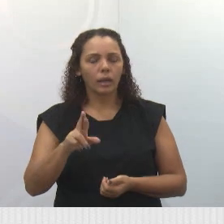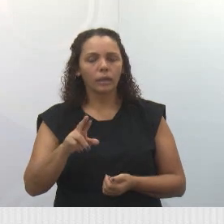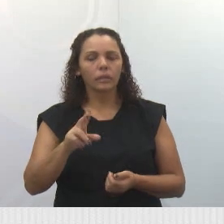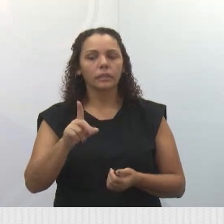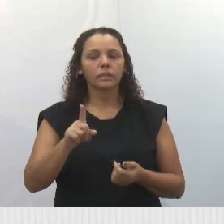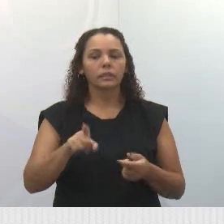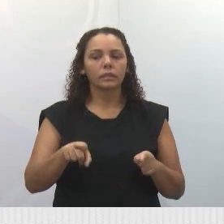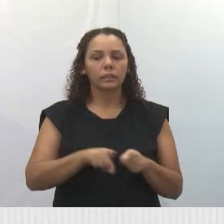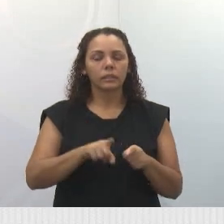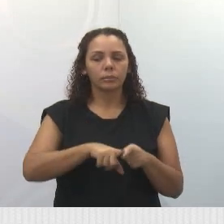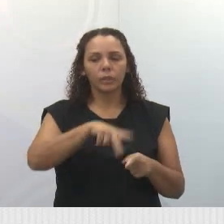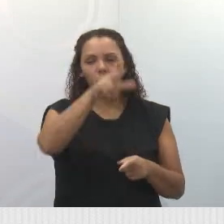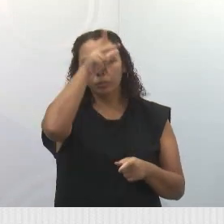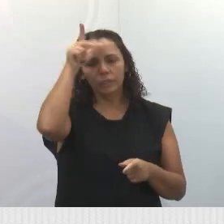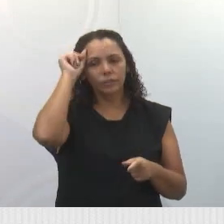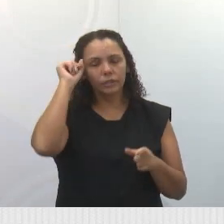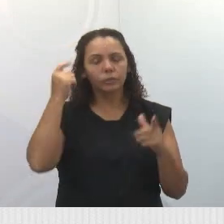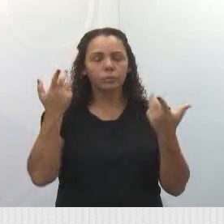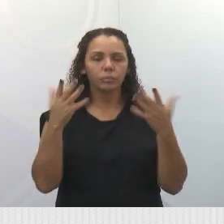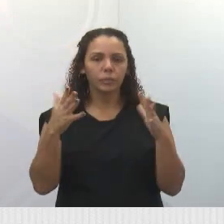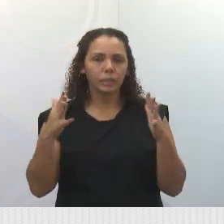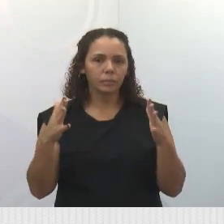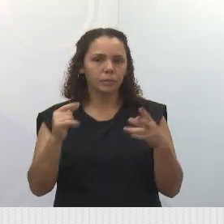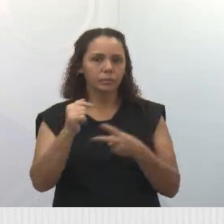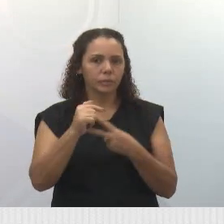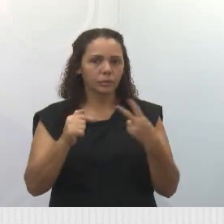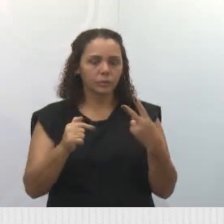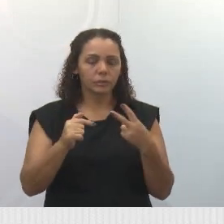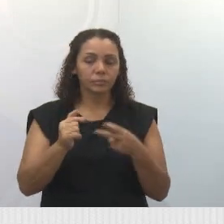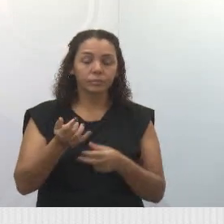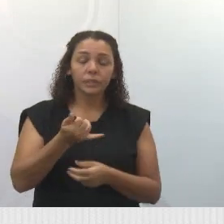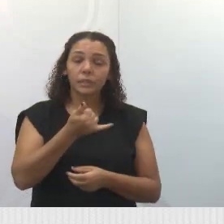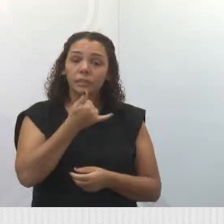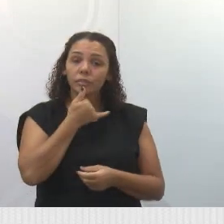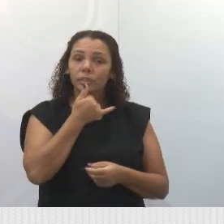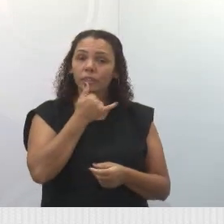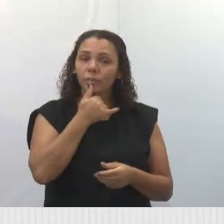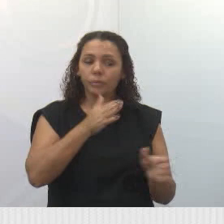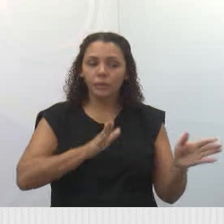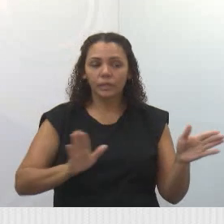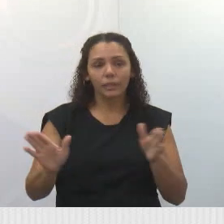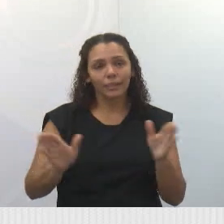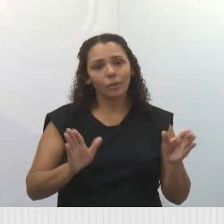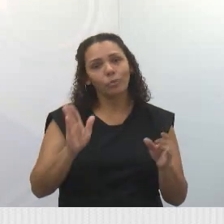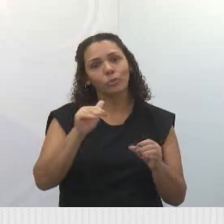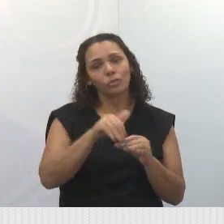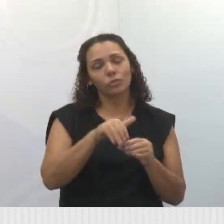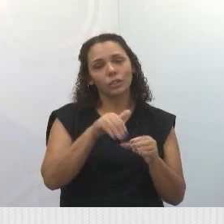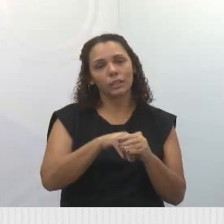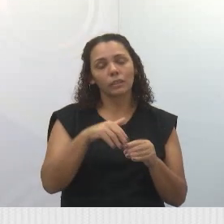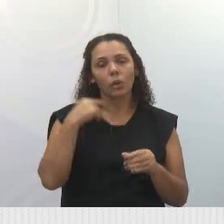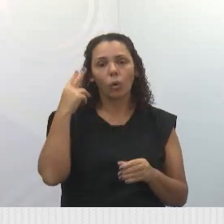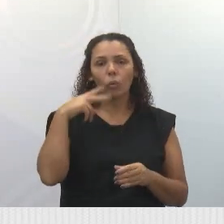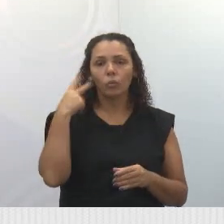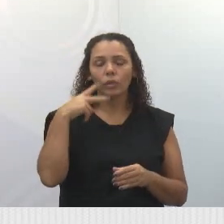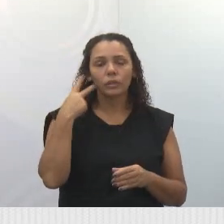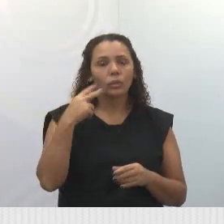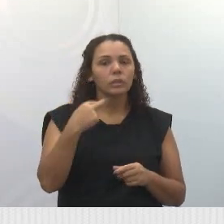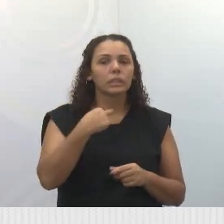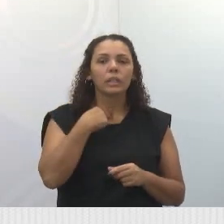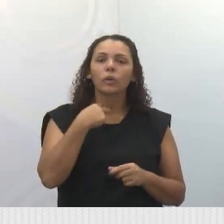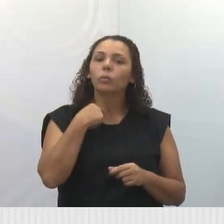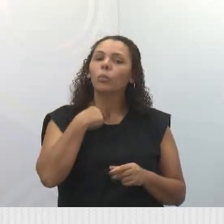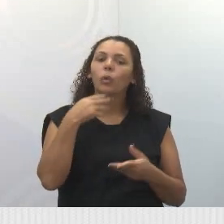que fez a entrega no saldo passado. Infelizmente, por questão eleitoral, nós, vereadores, não